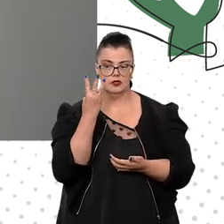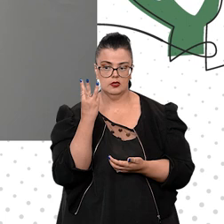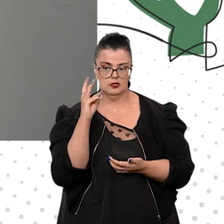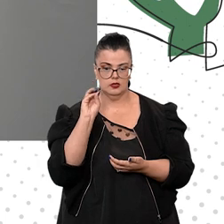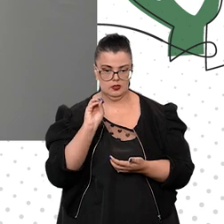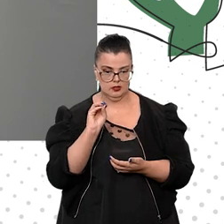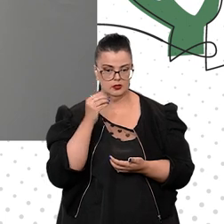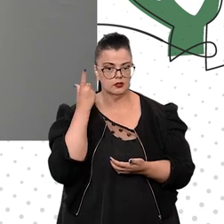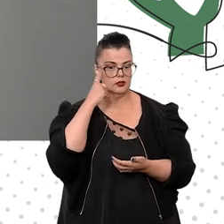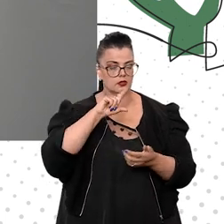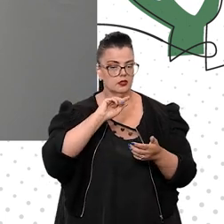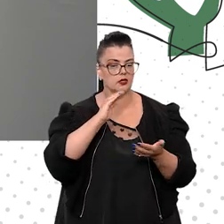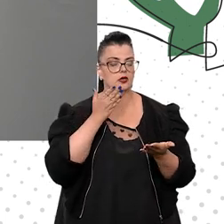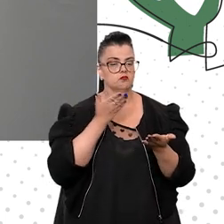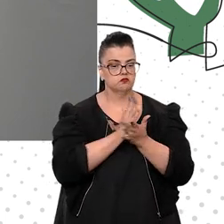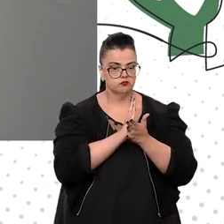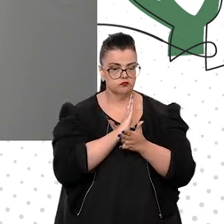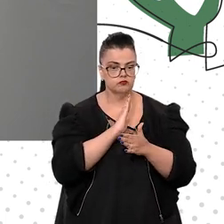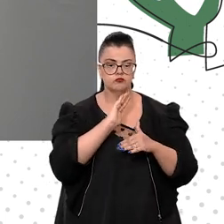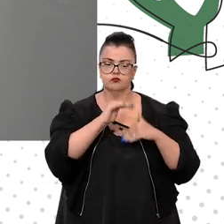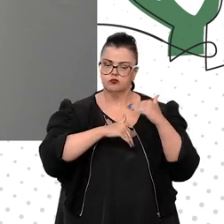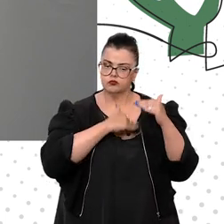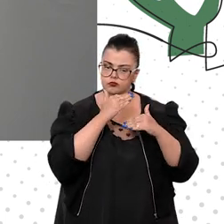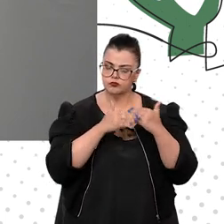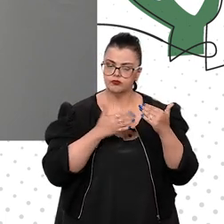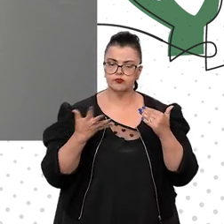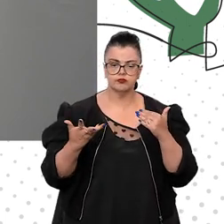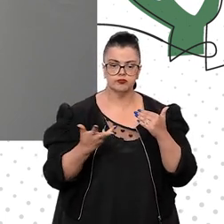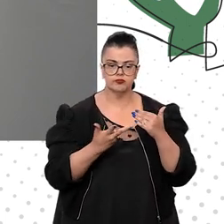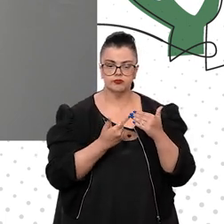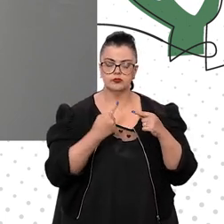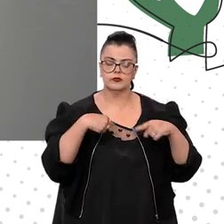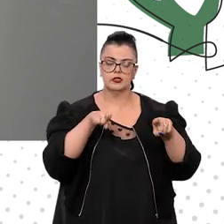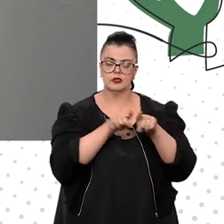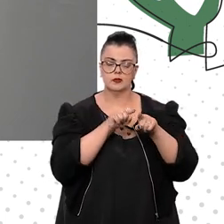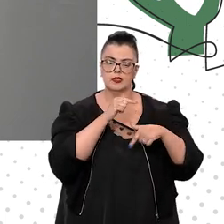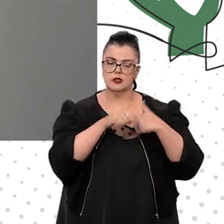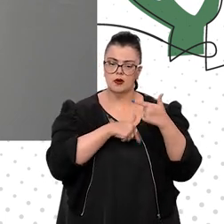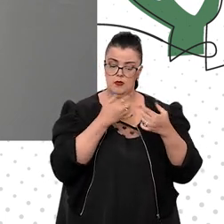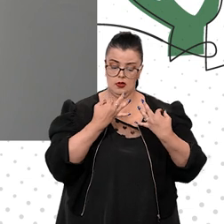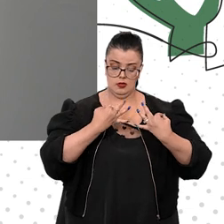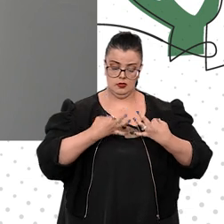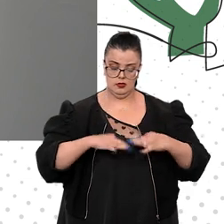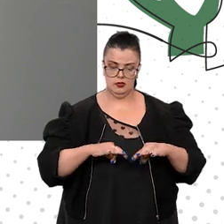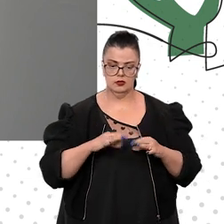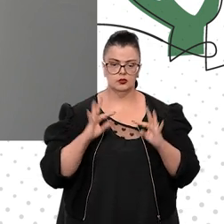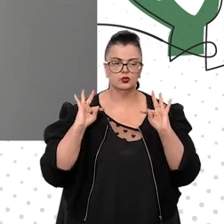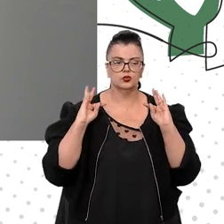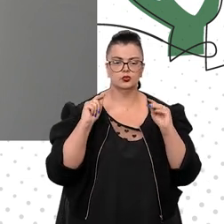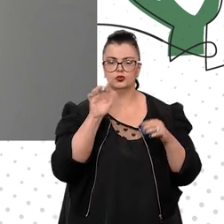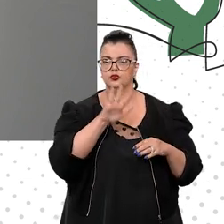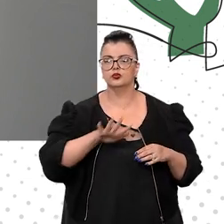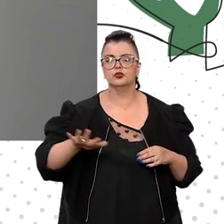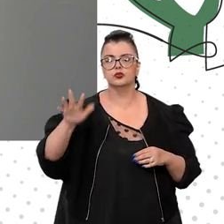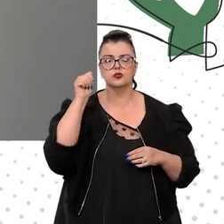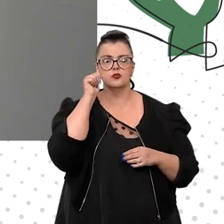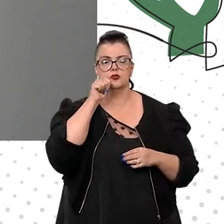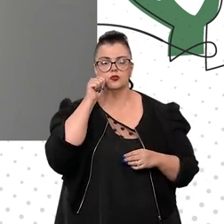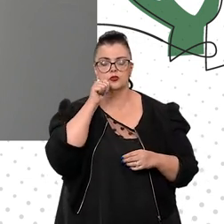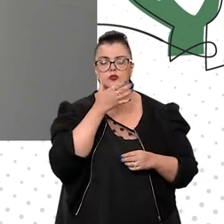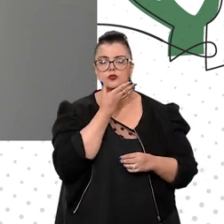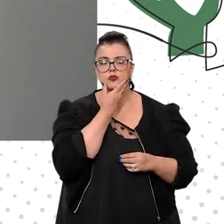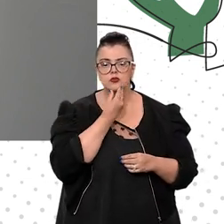alcançar um emprego pleno e produtivo e trabalho decente para todas as mulheres e homens,